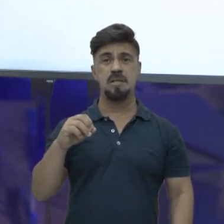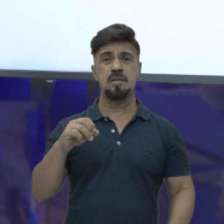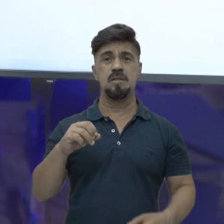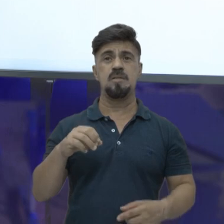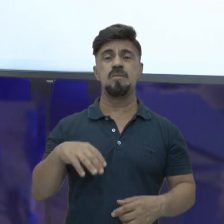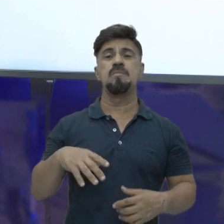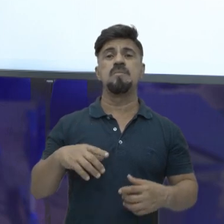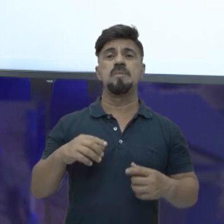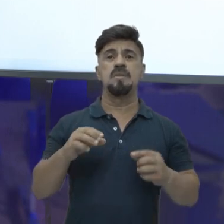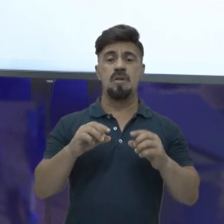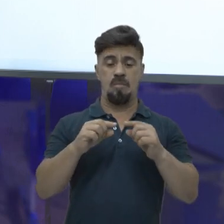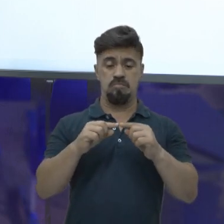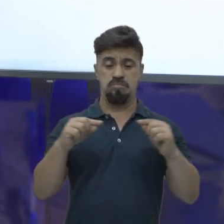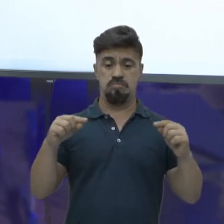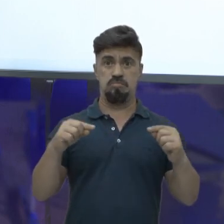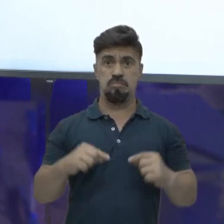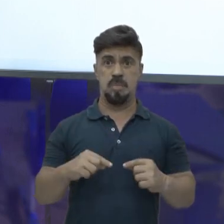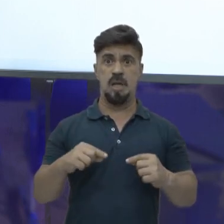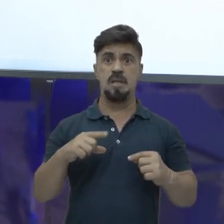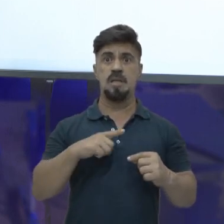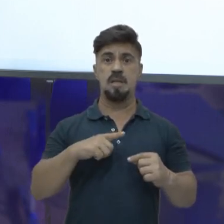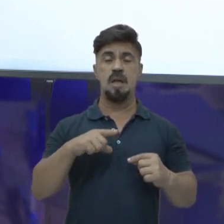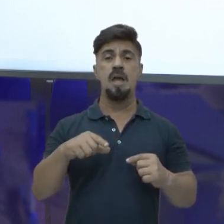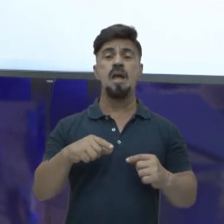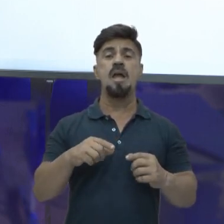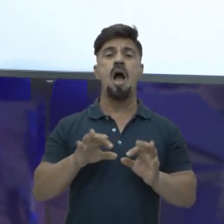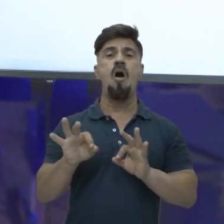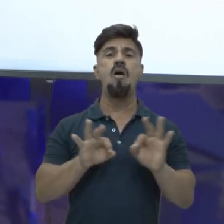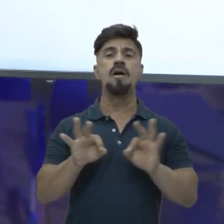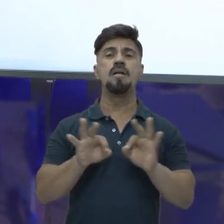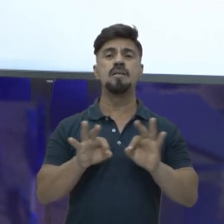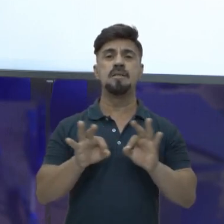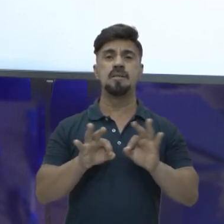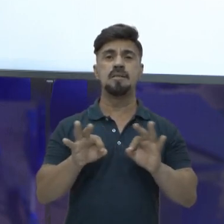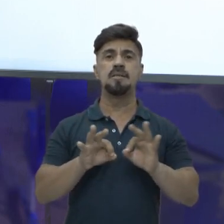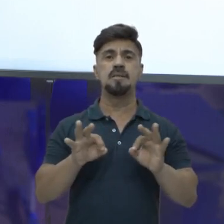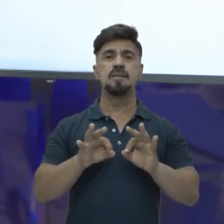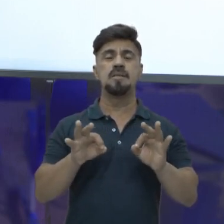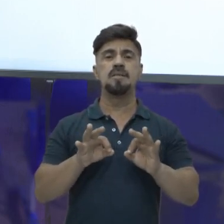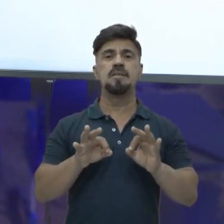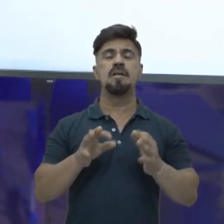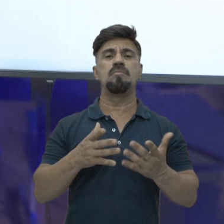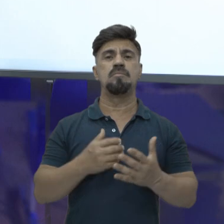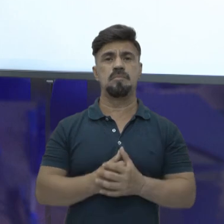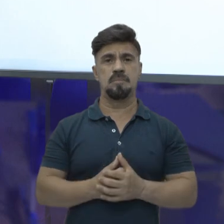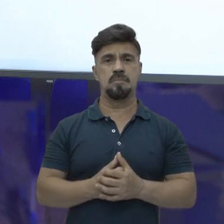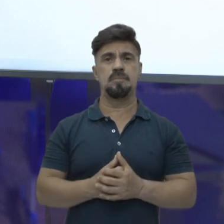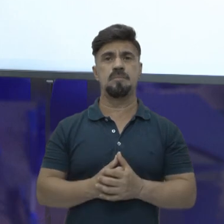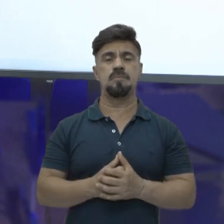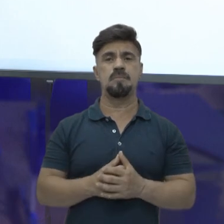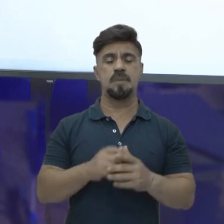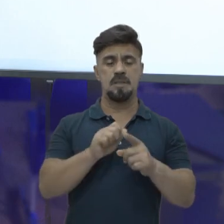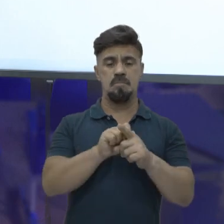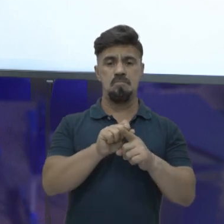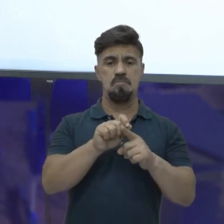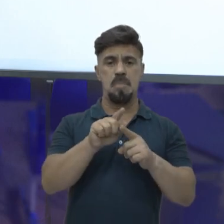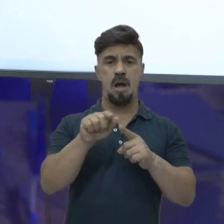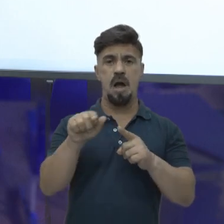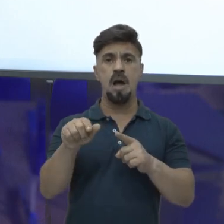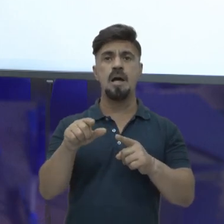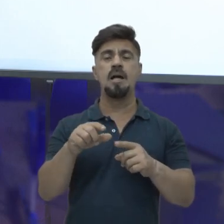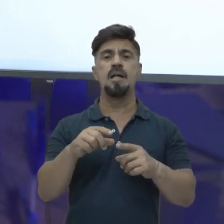do útero, do endométrio, a gente vai ter então a organização e a implantação desse zigoto.